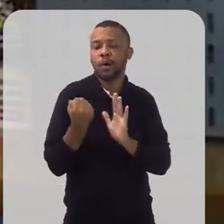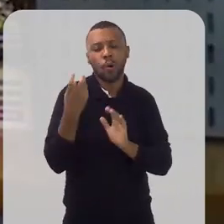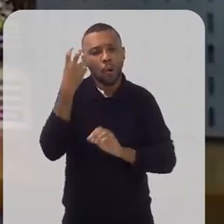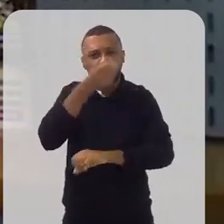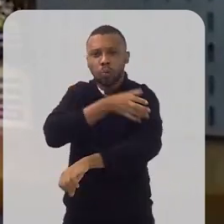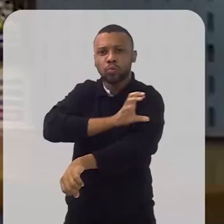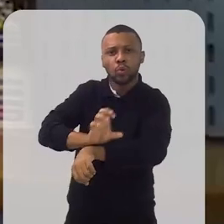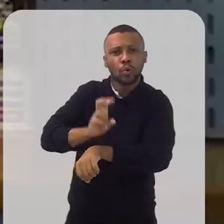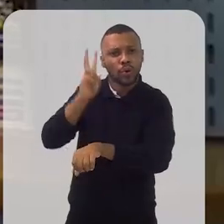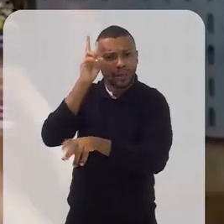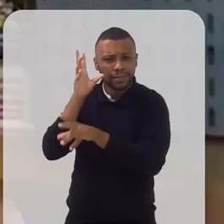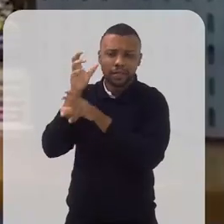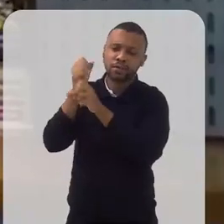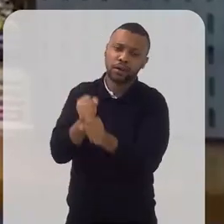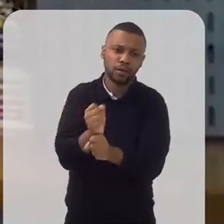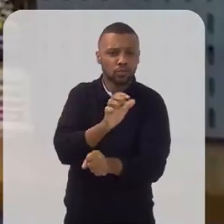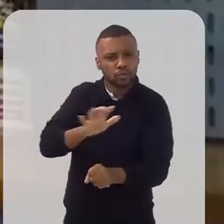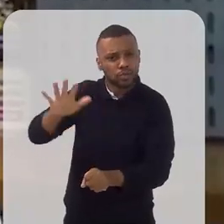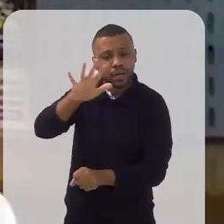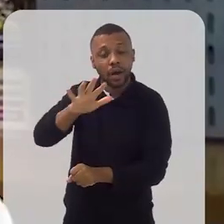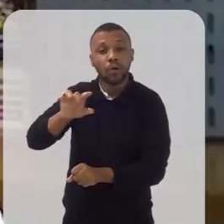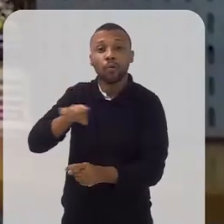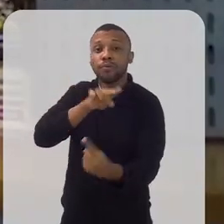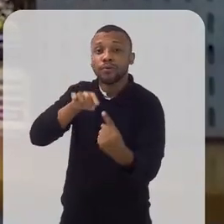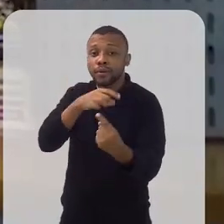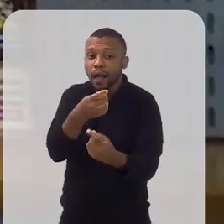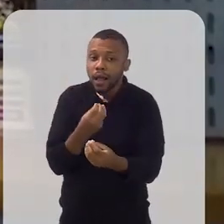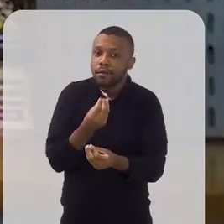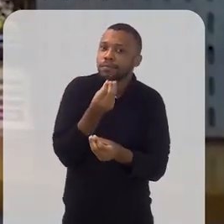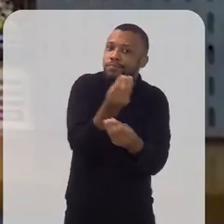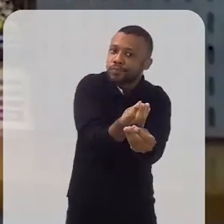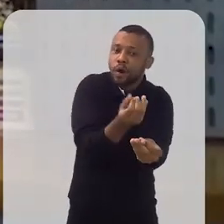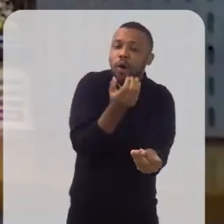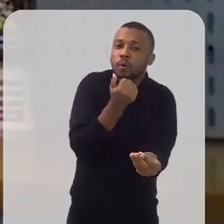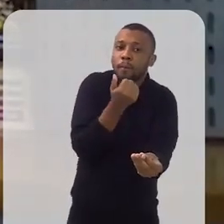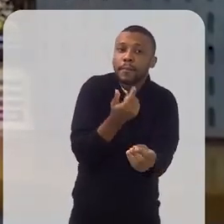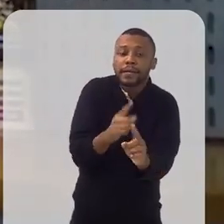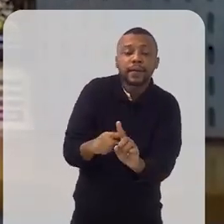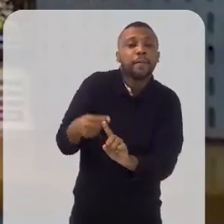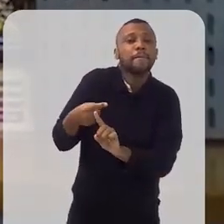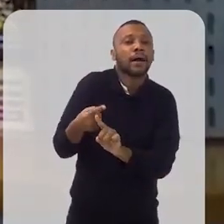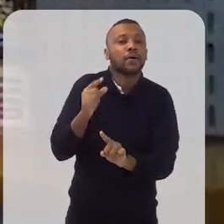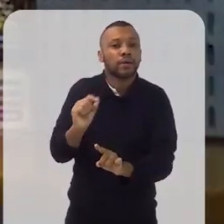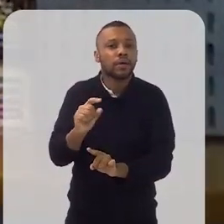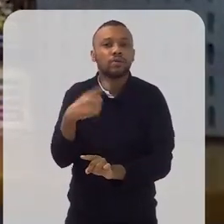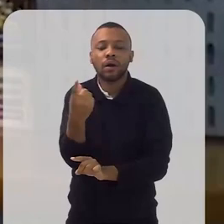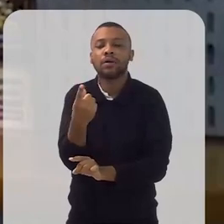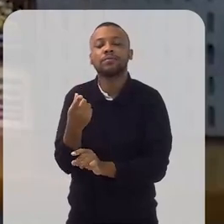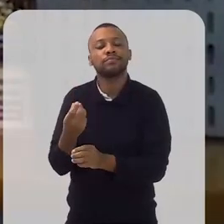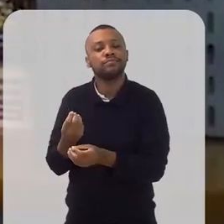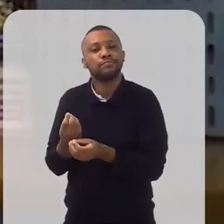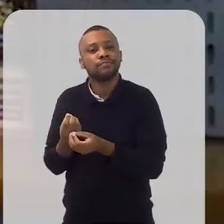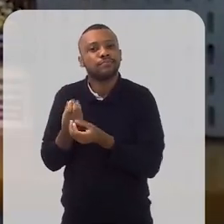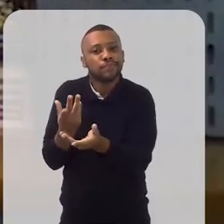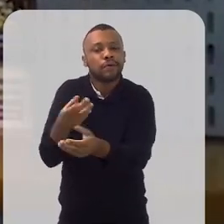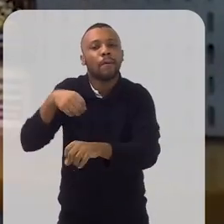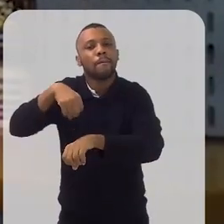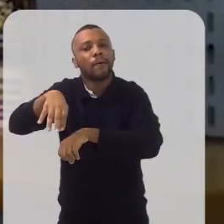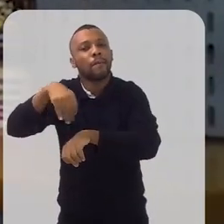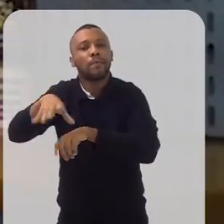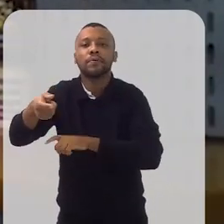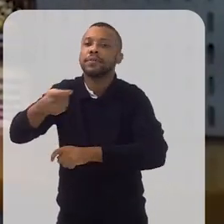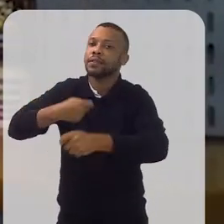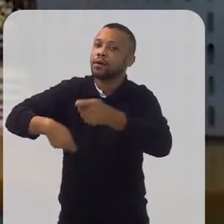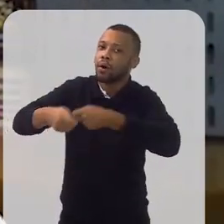e trazem história. Então, no geral, foi essa a nossa demanda. Levar comida, mas além de levar comida, a gente levou também negócios,